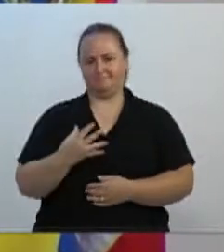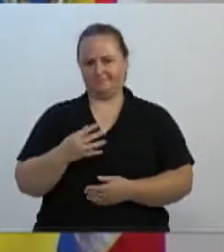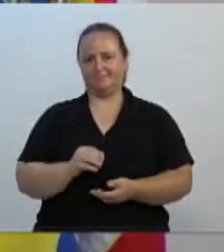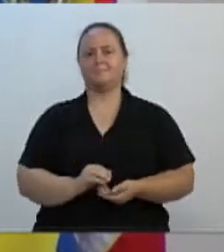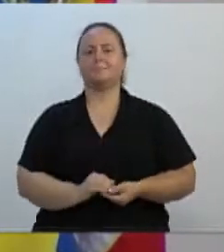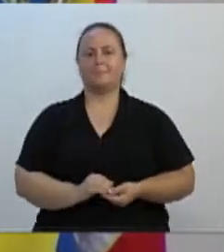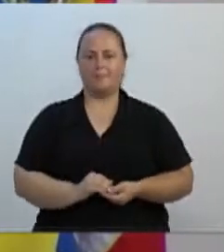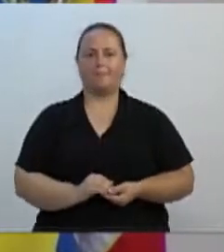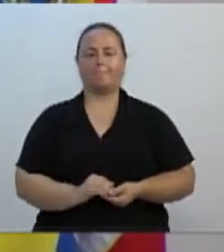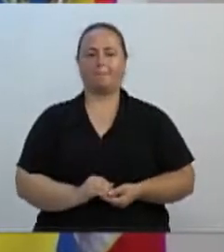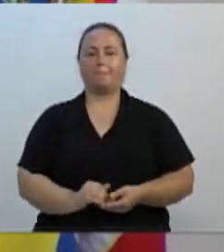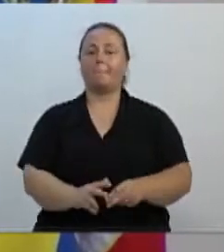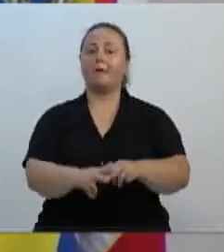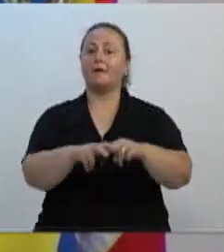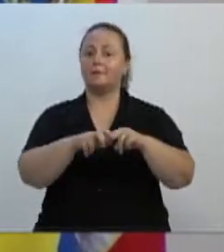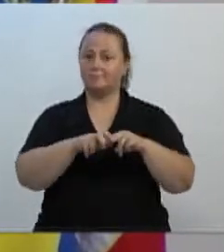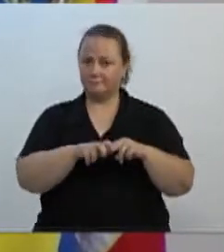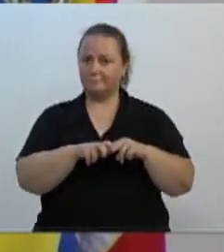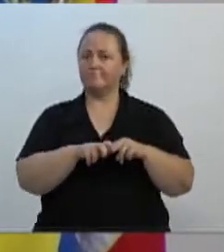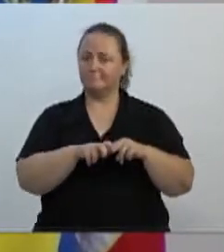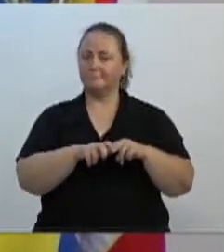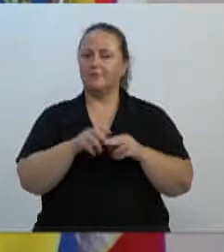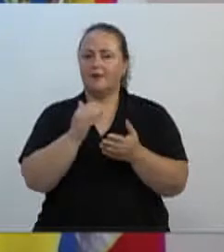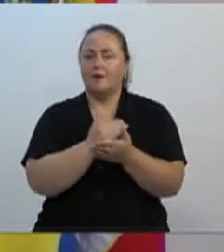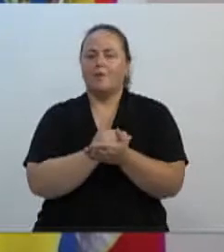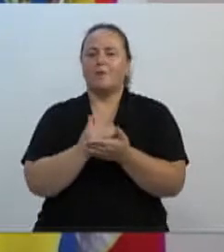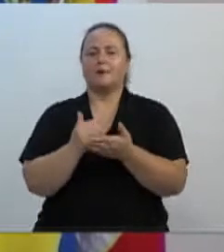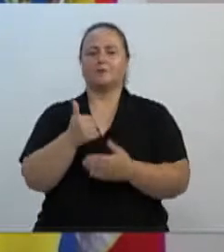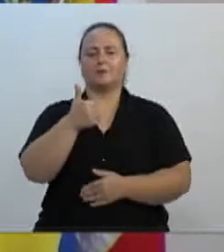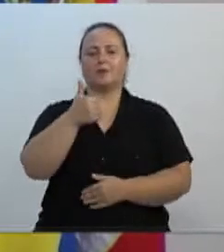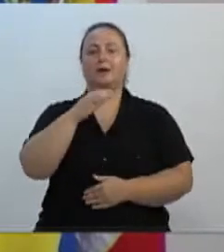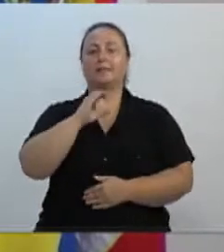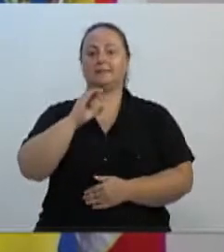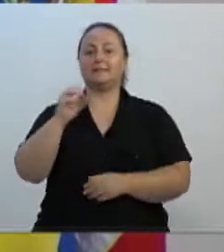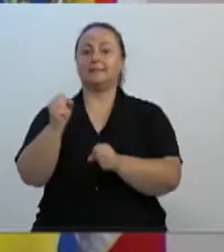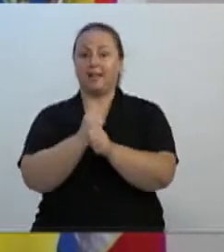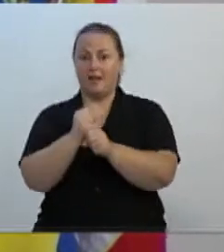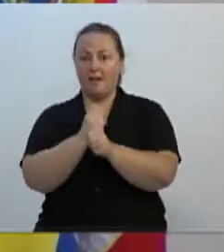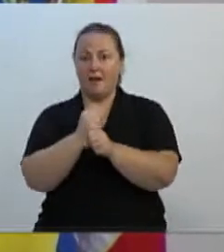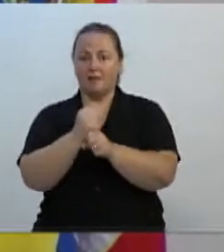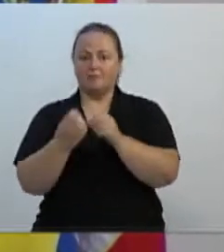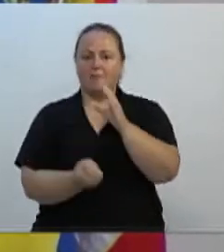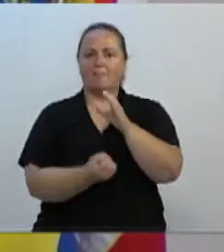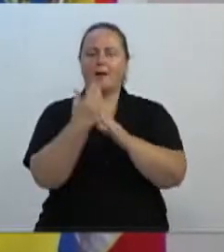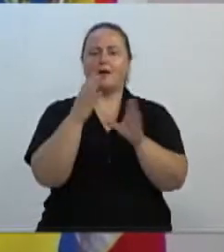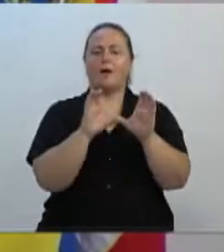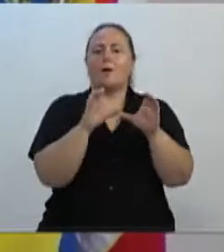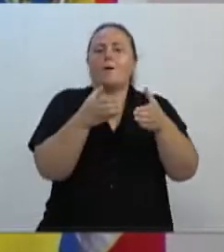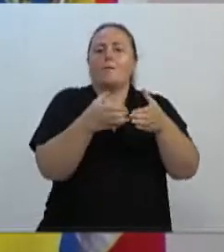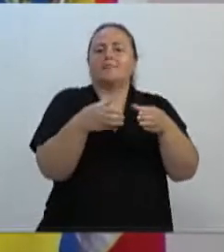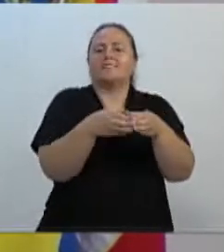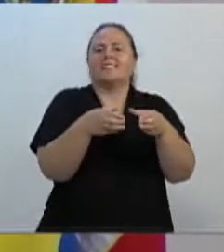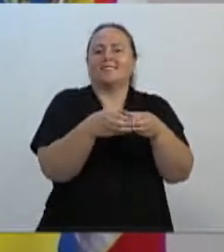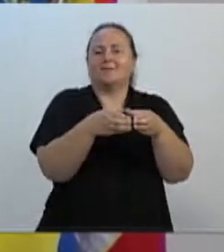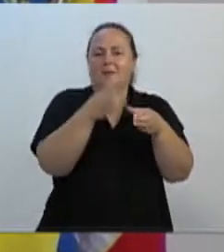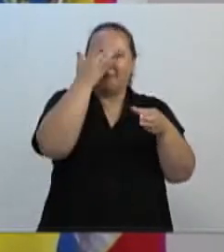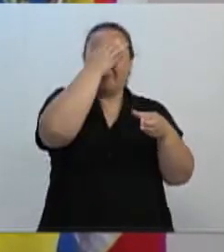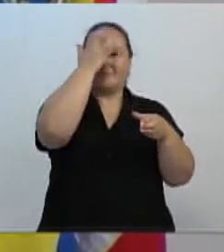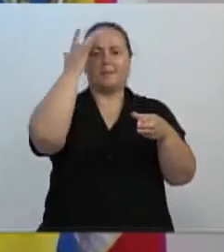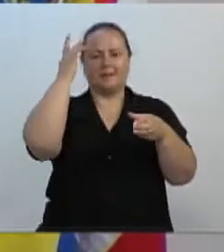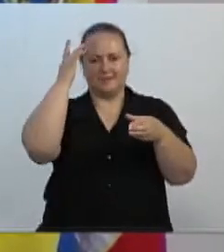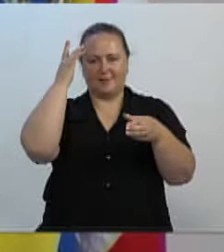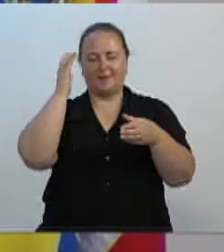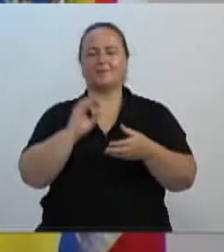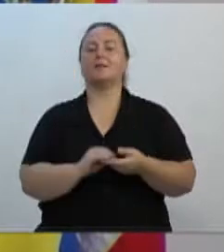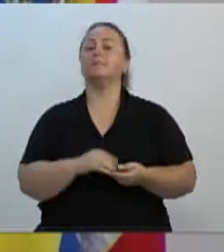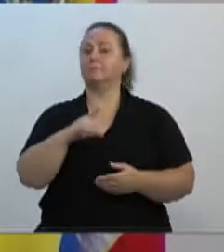foi criada uma comissão para os 100 anos do Clube Náutico América, que elaborou um calendário repleto de atividades